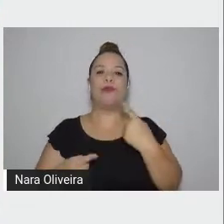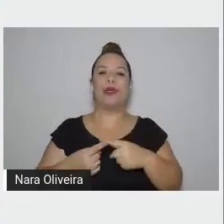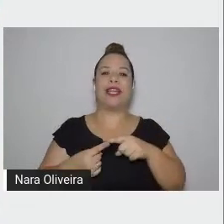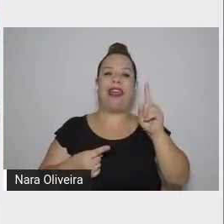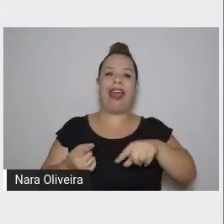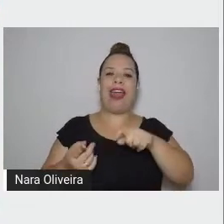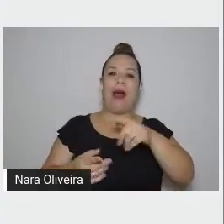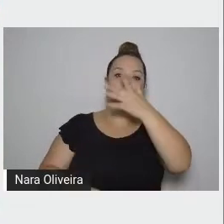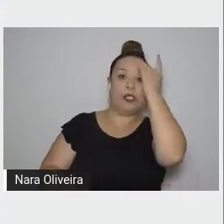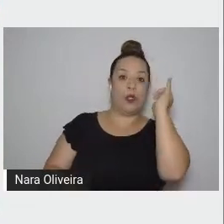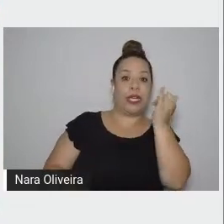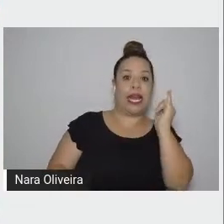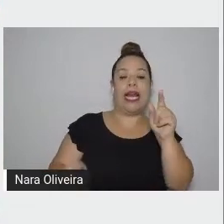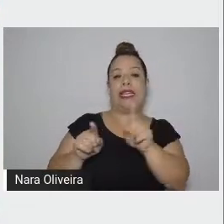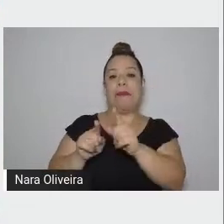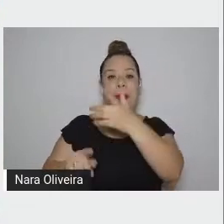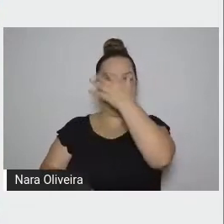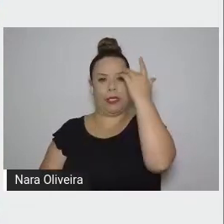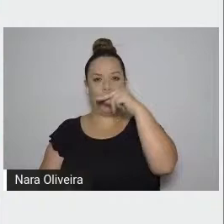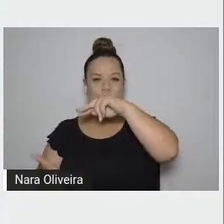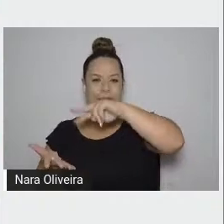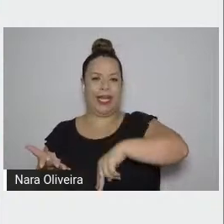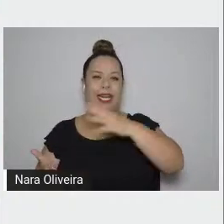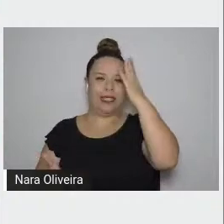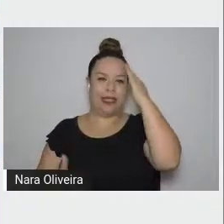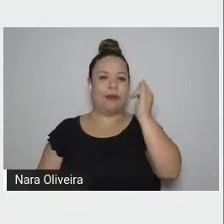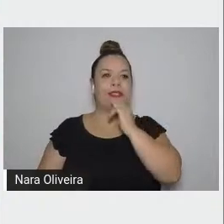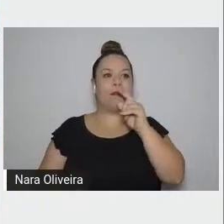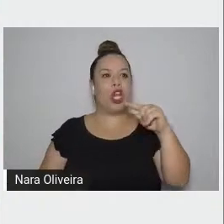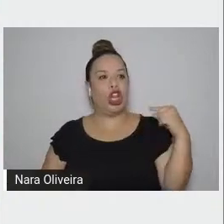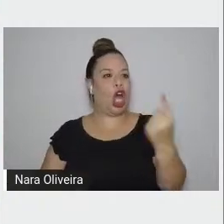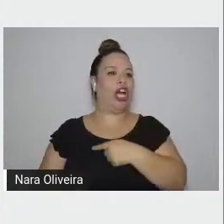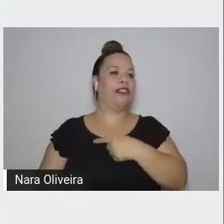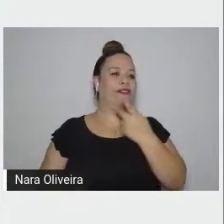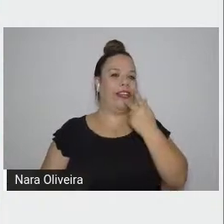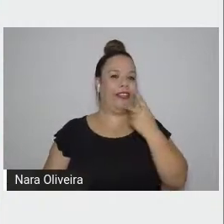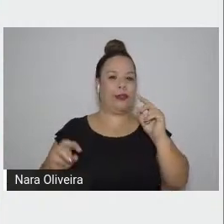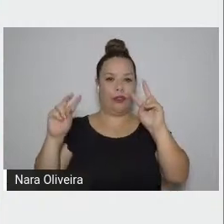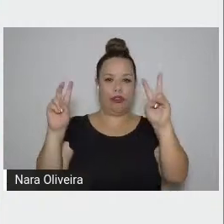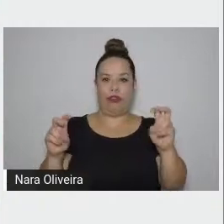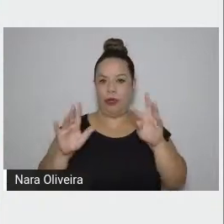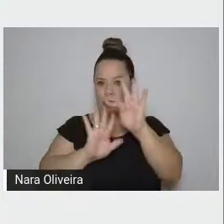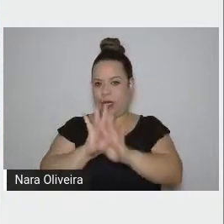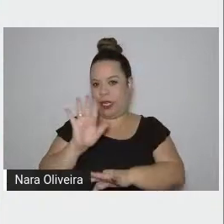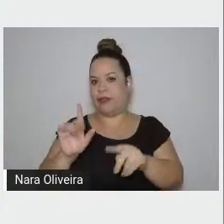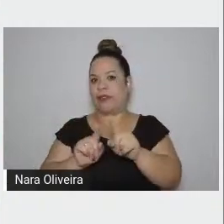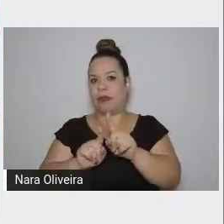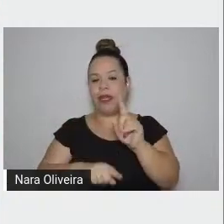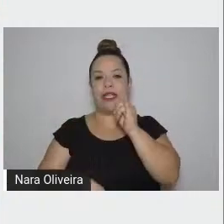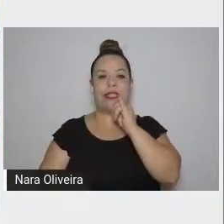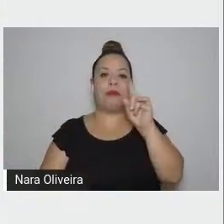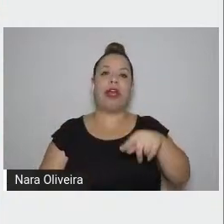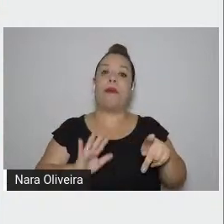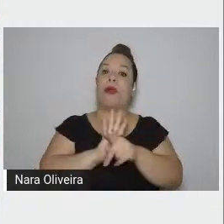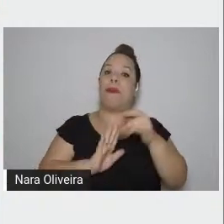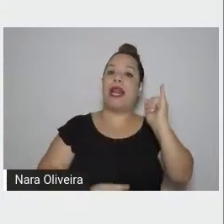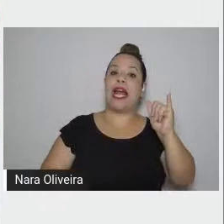Tudo isso vem muito da tradição da narrativa oral, que é uma